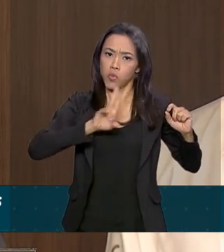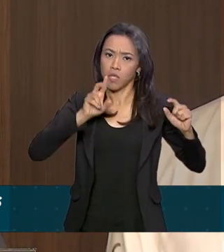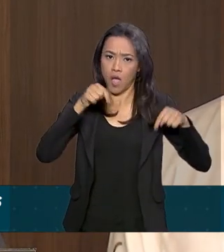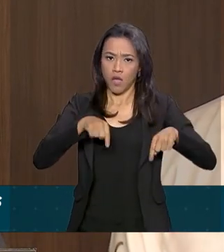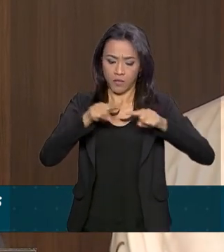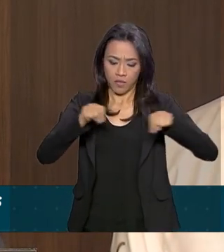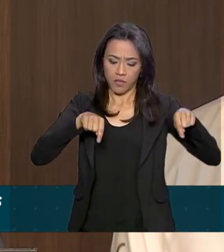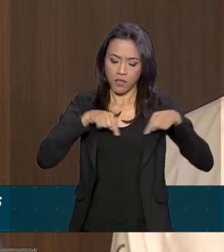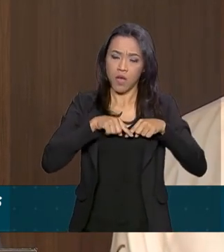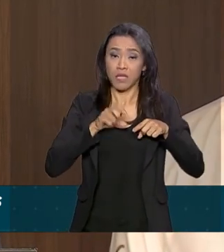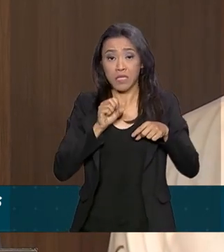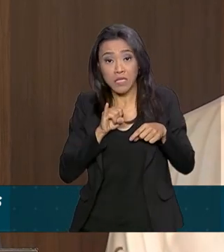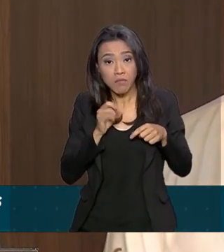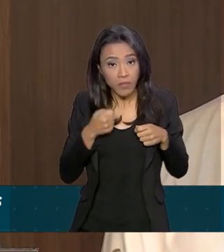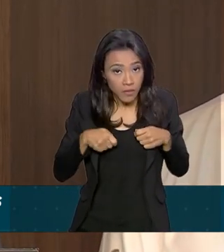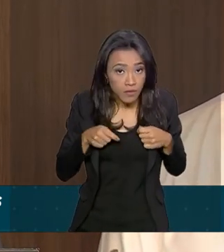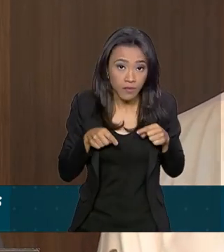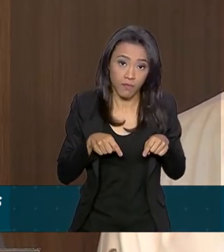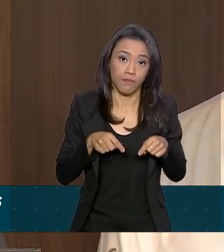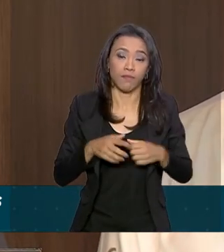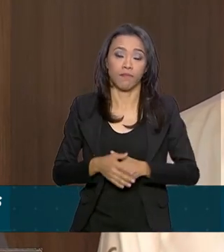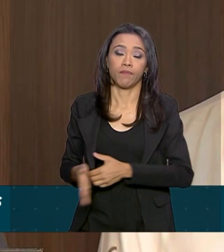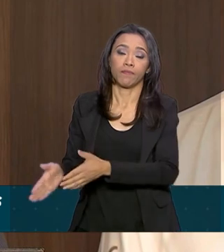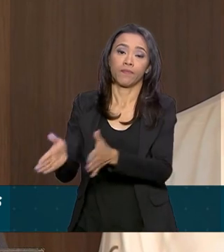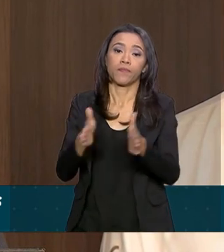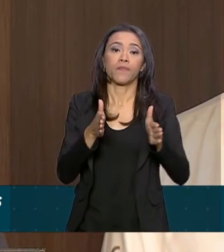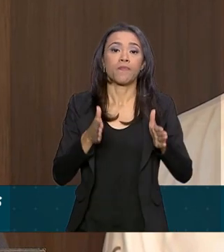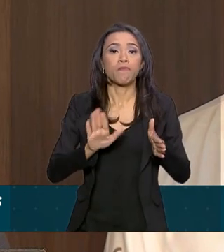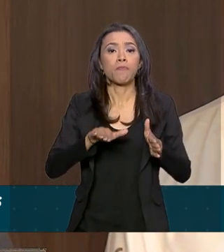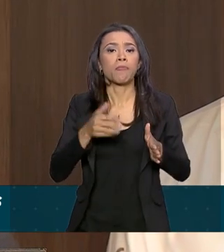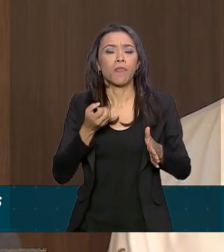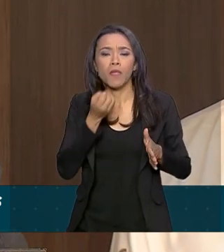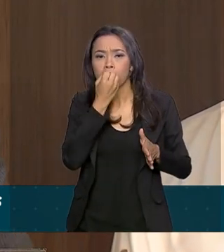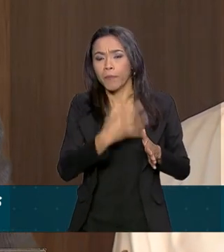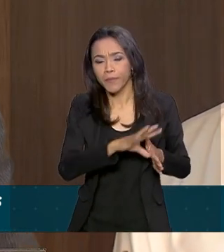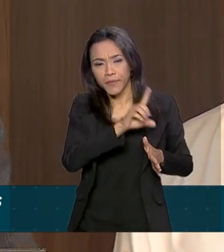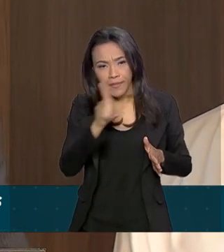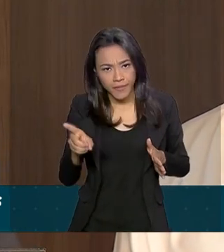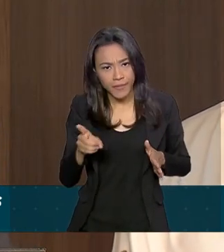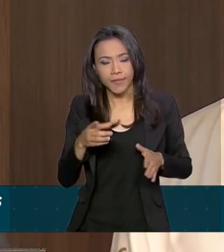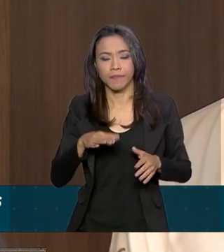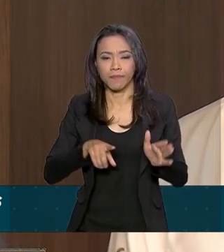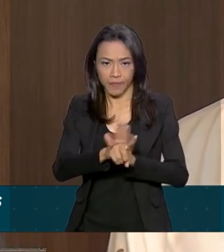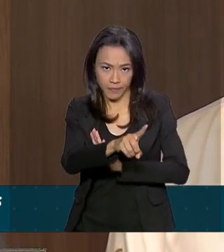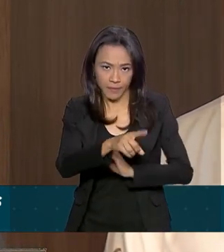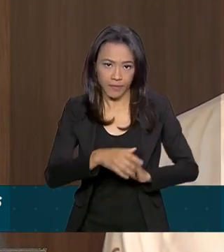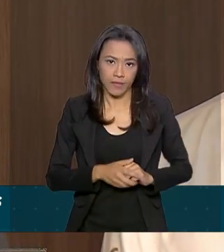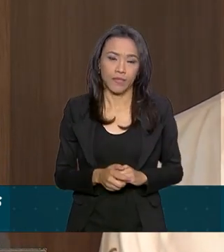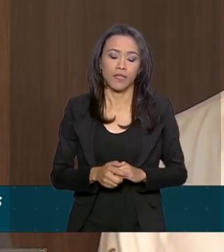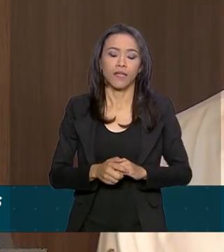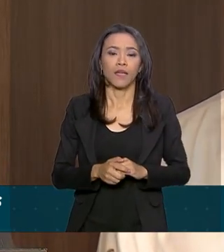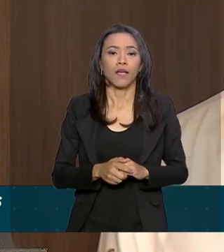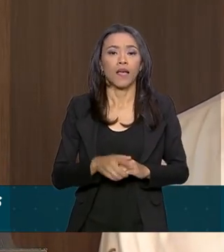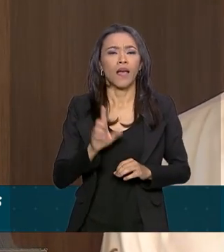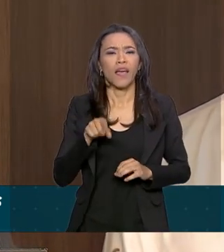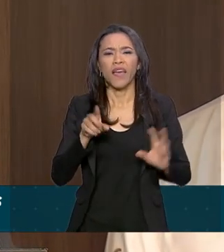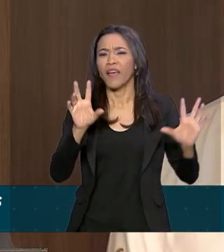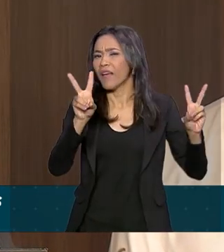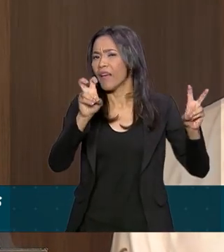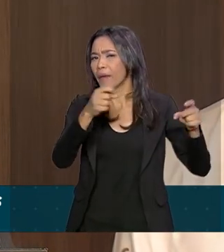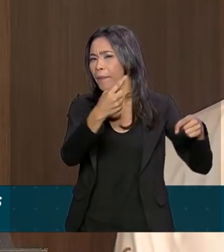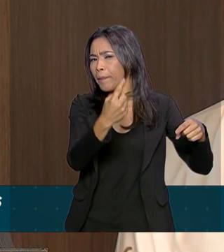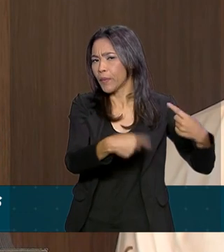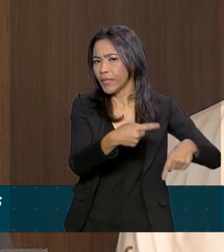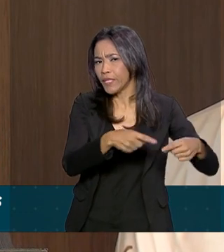for necessário. Porta-voz, bom dia. Tiago Muniz, da Rádio Jovem Pan. Tudo bem. É uma pergunta mais de ordem política e outra